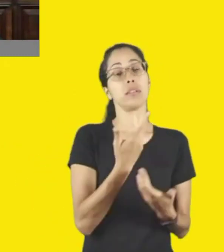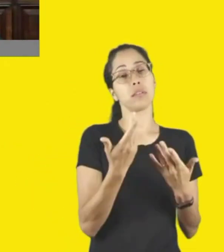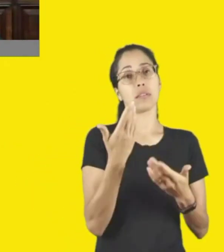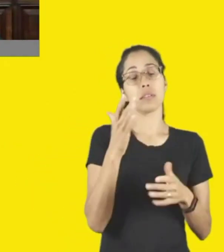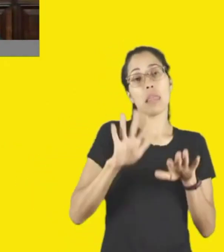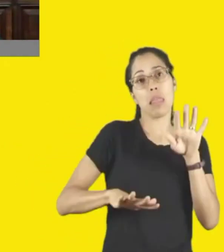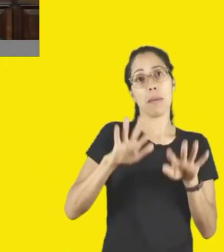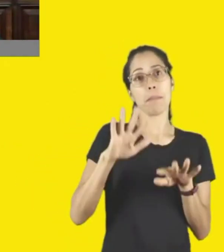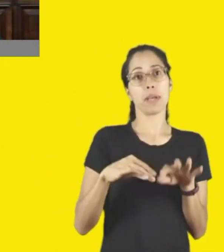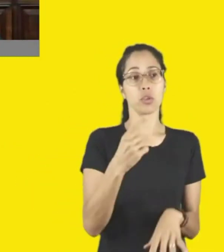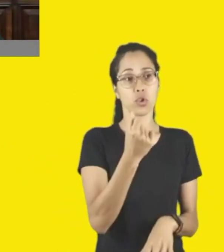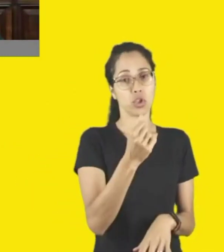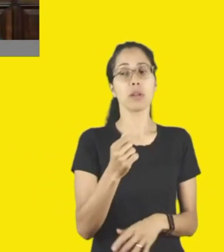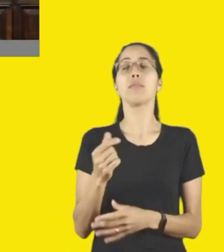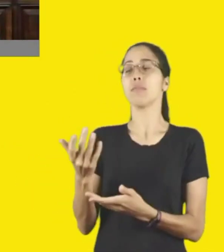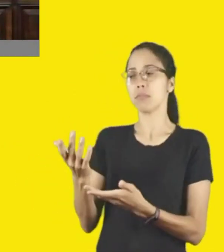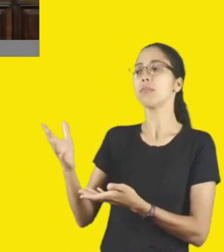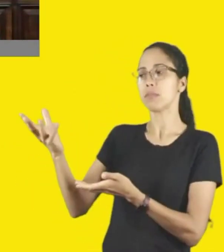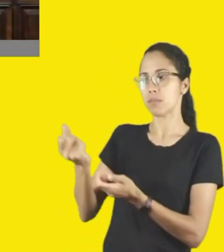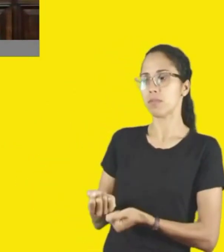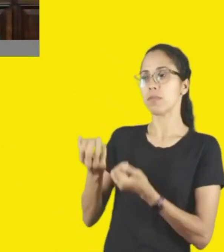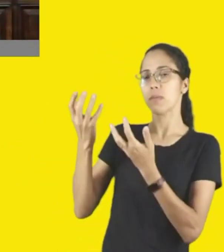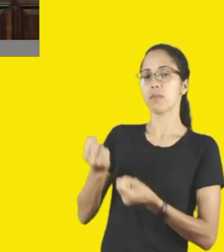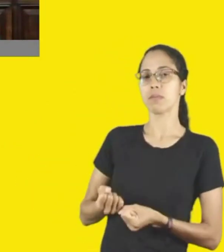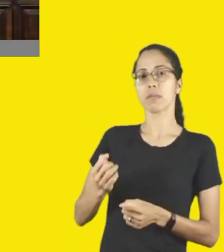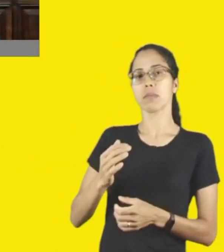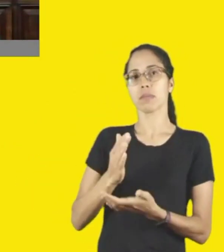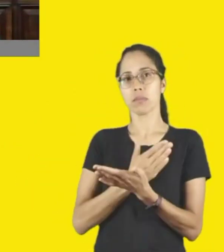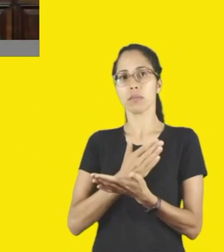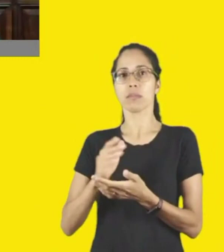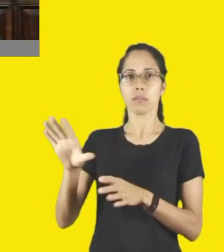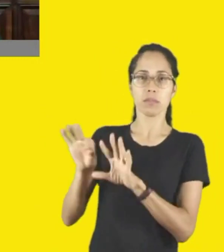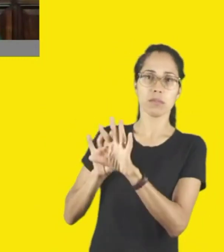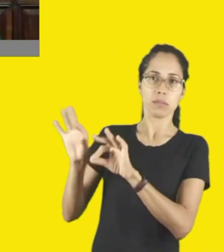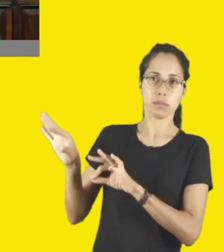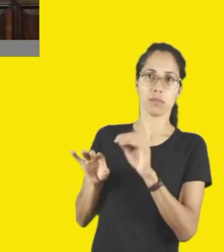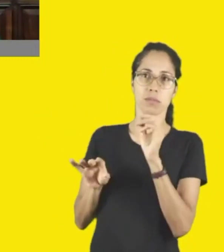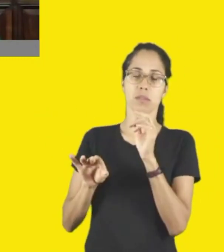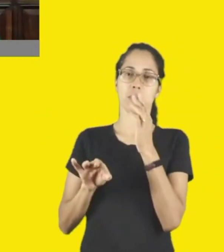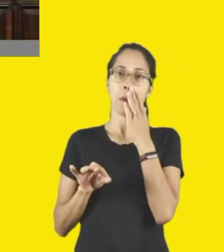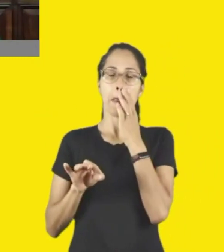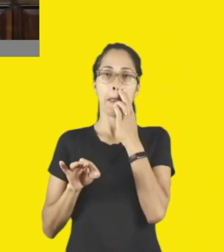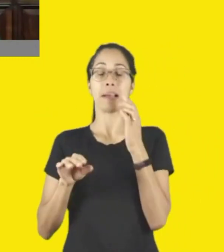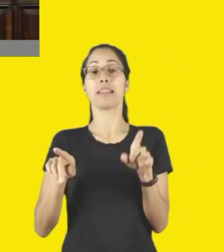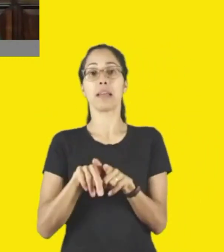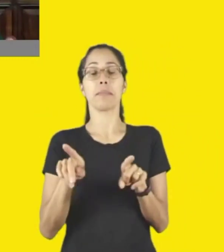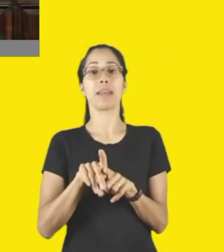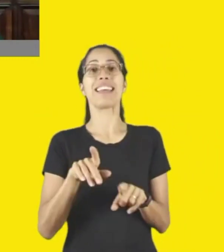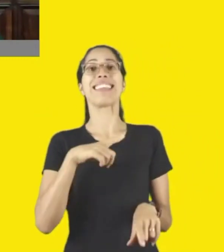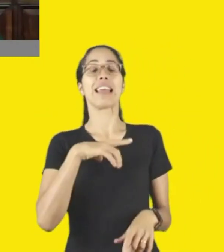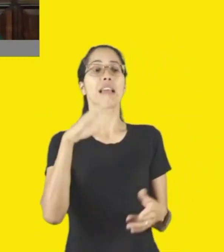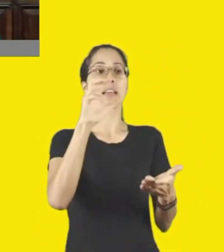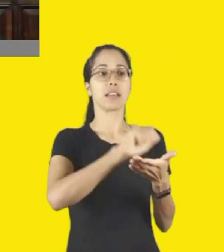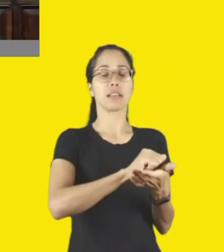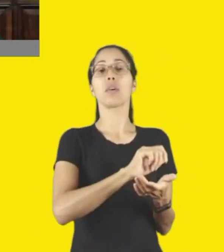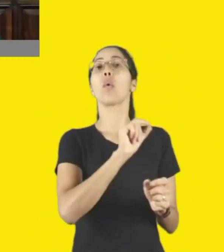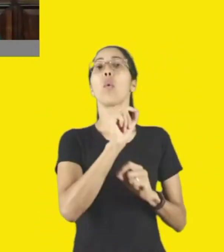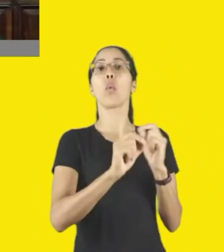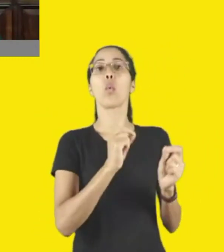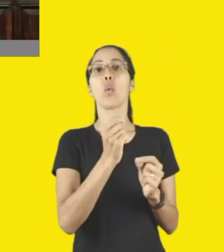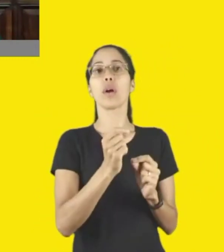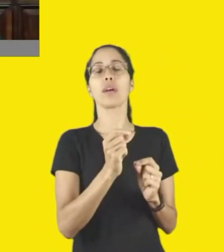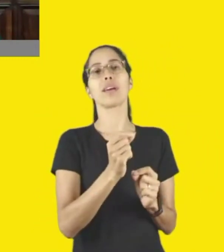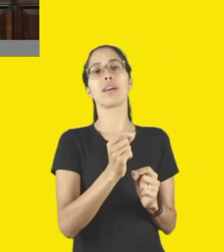atendendo. De outro lado, na outra ponta, a gente tem as inscrições dos artistas, então todos os artistas